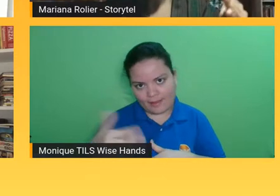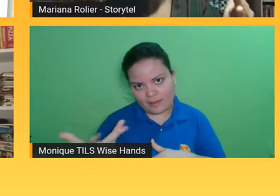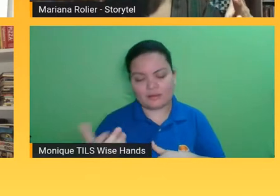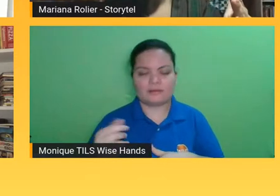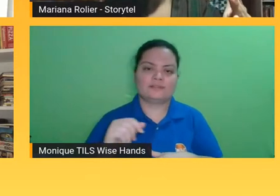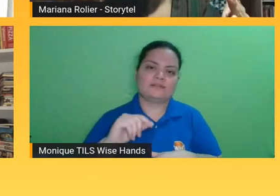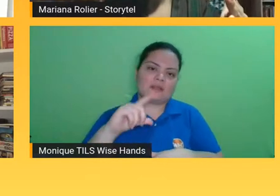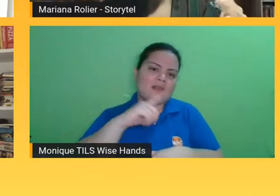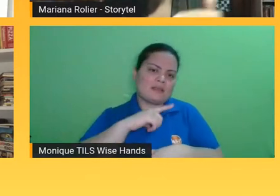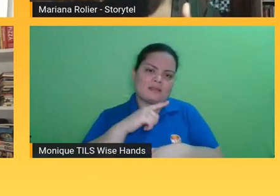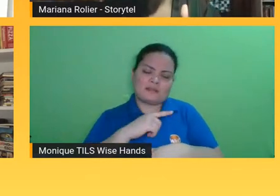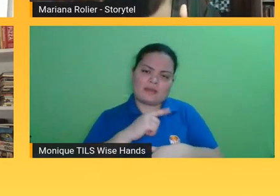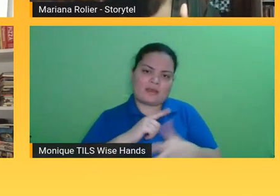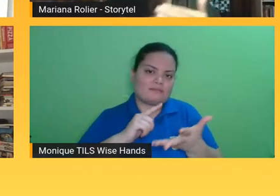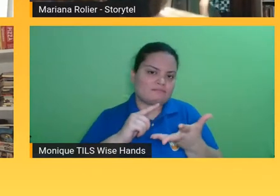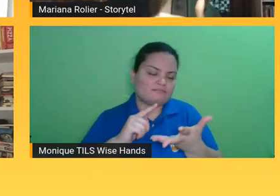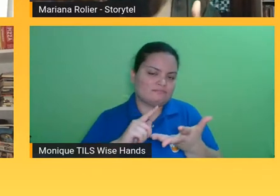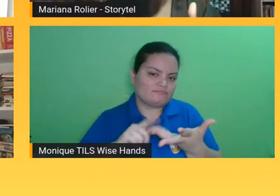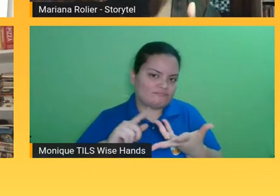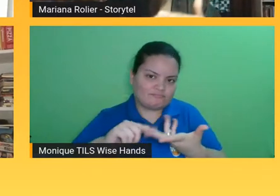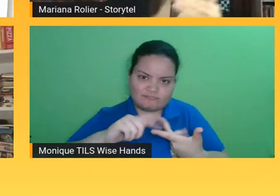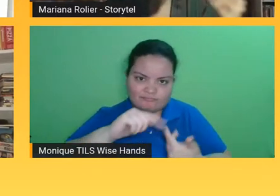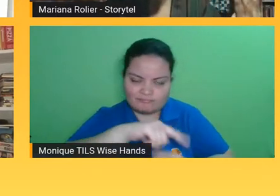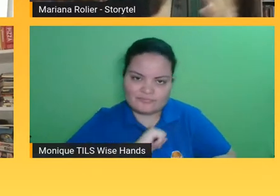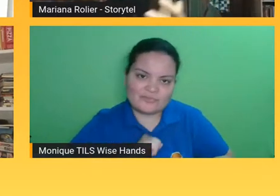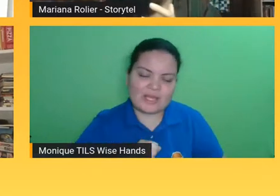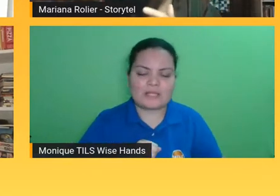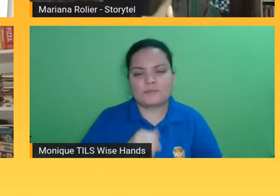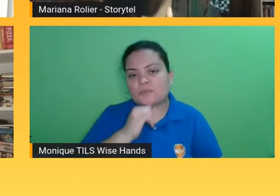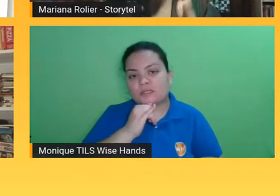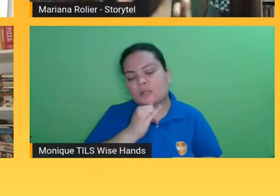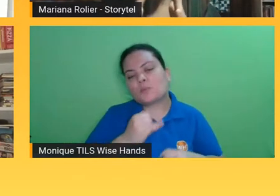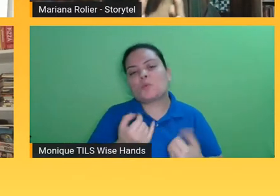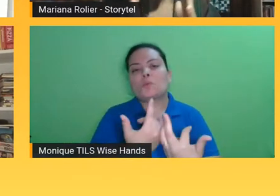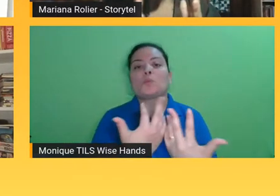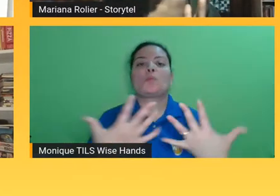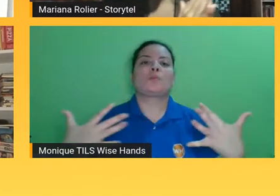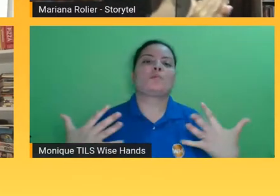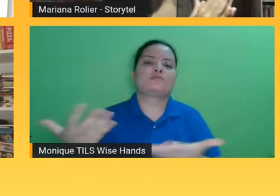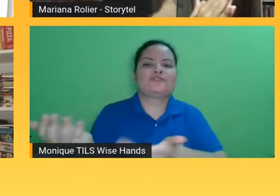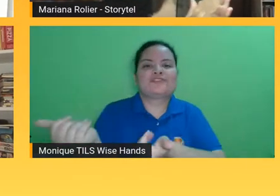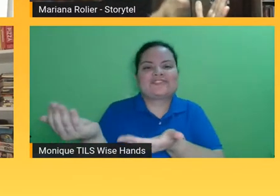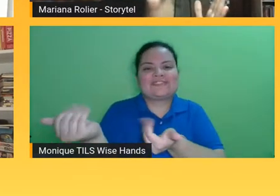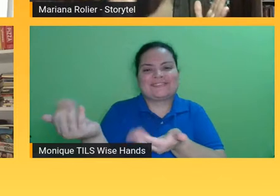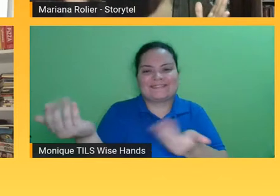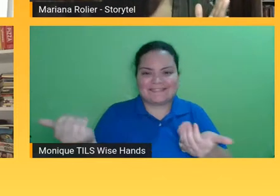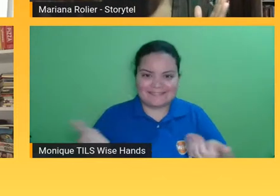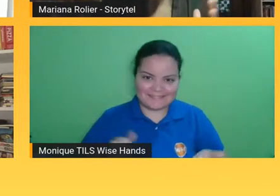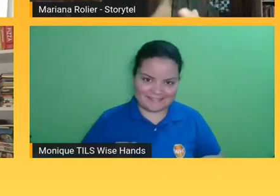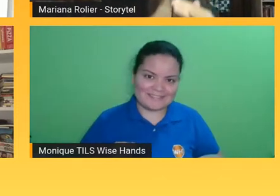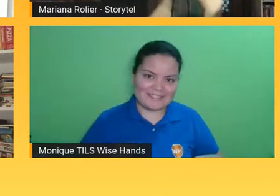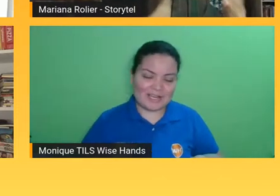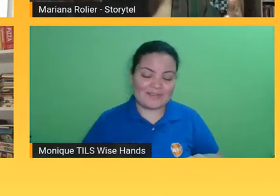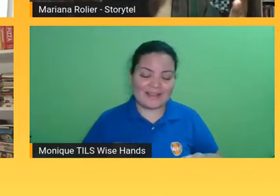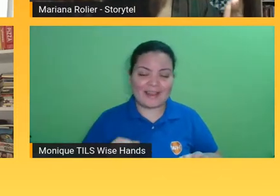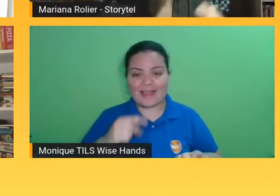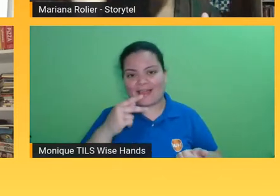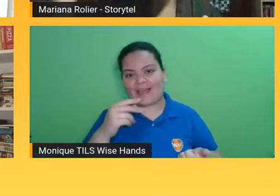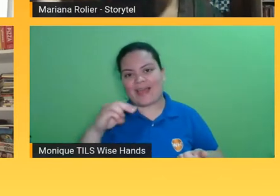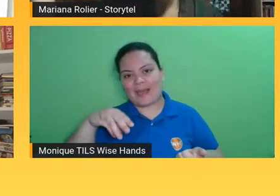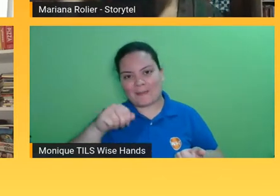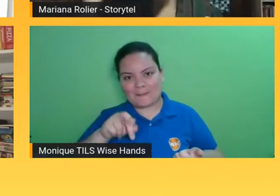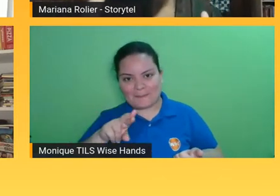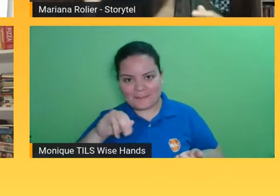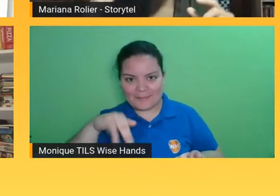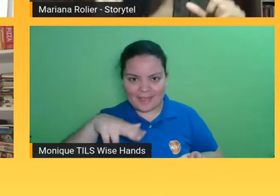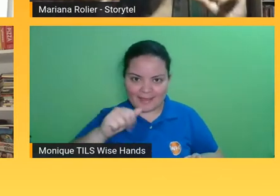a gente está falando para um público que é mais jovem por exemplo a Marina falou agora a gente trabalha com esses livros infantos de veneno com